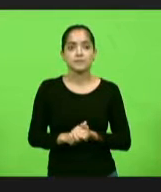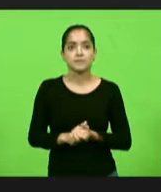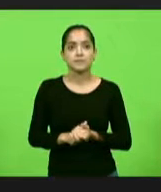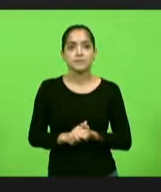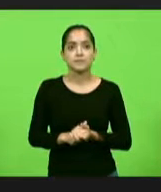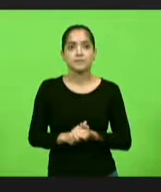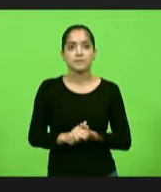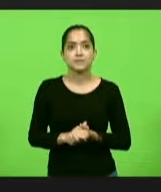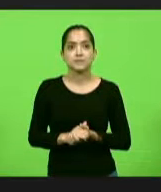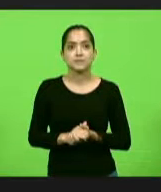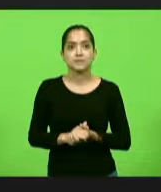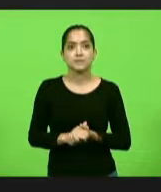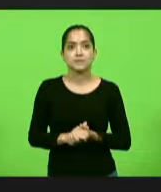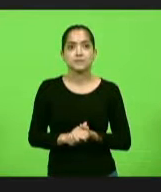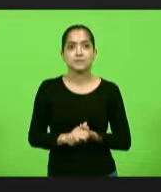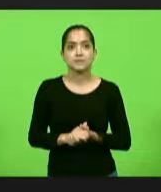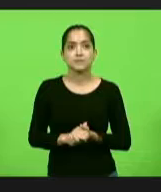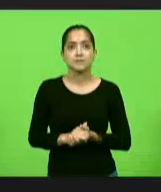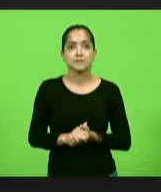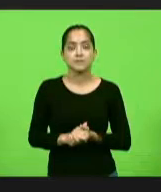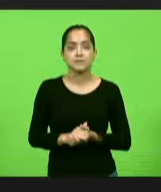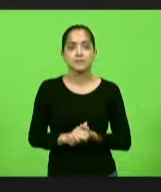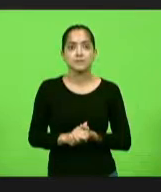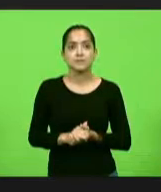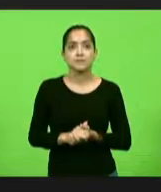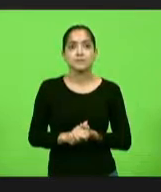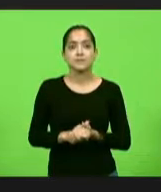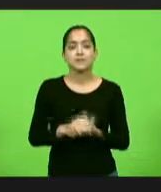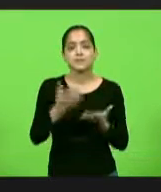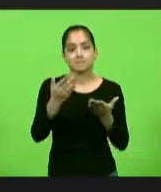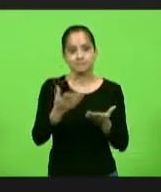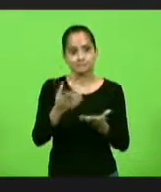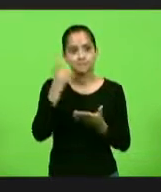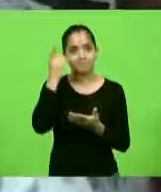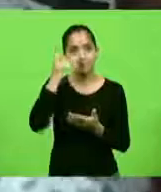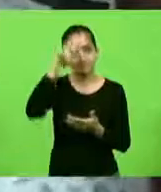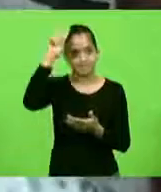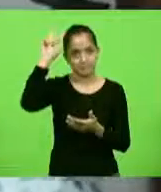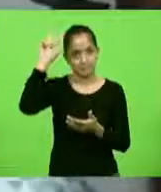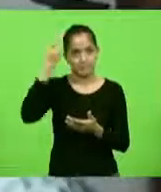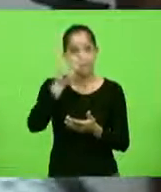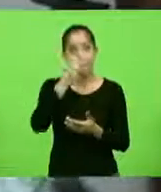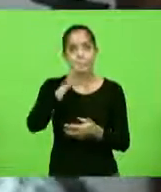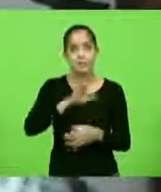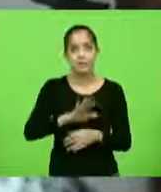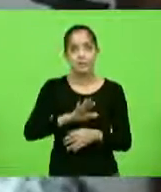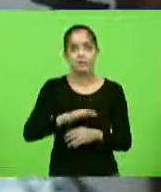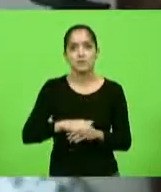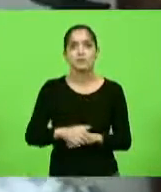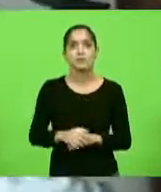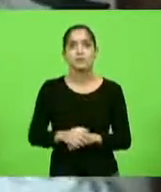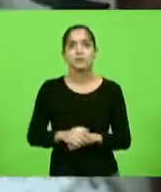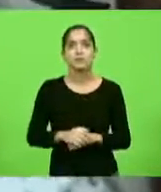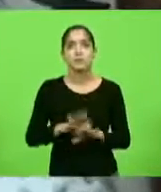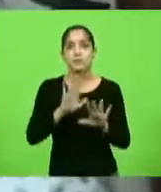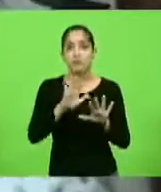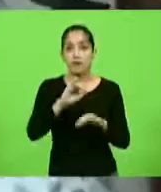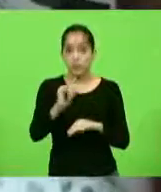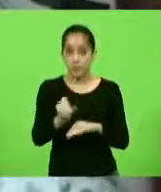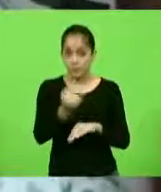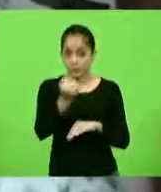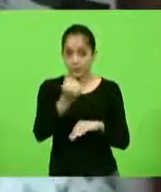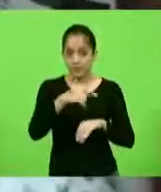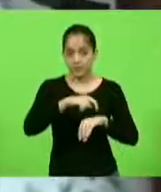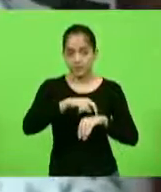Habilita o teu áudio. Já deu, já deu. Nobre deputado Vicente, caros colegas, uma boa tarde para todos. Mas é aproveitando o teu